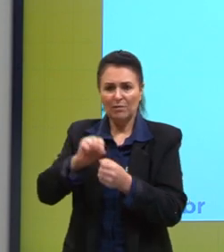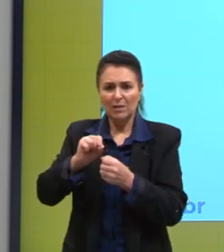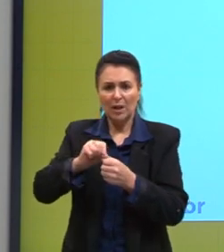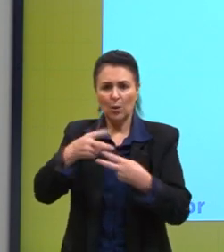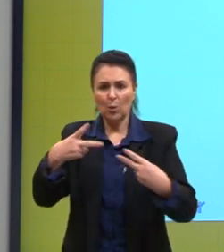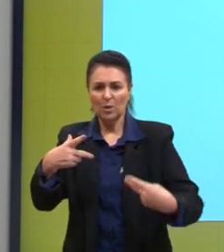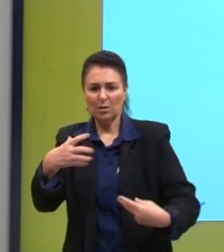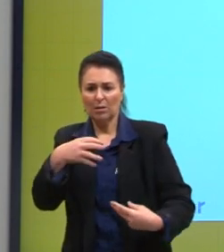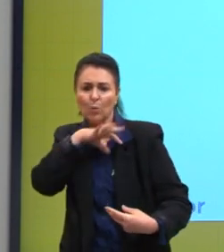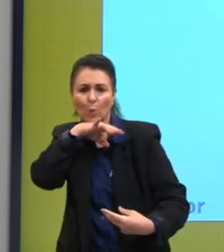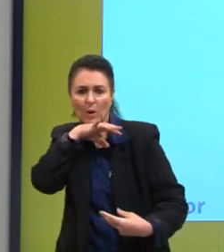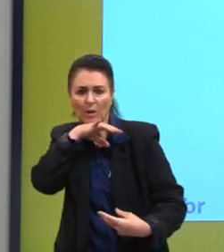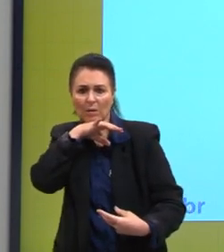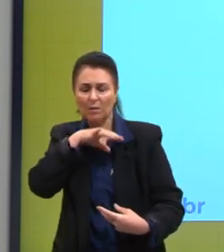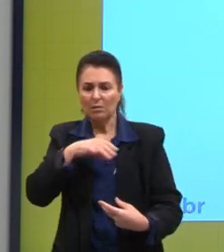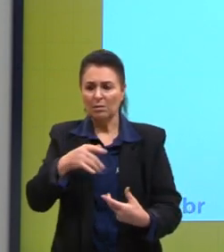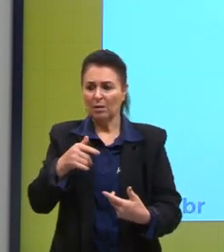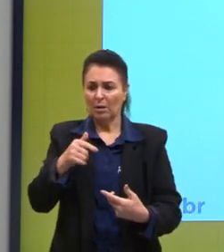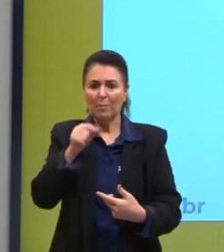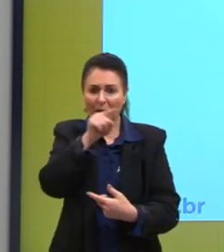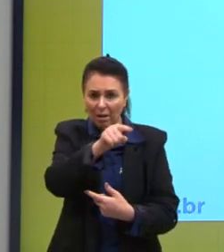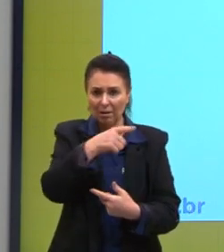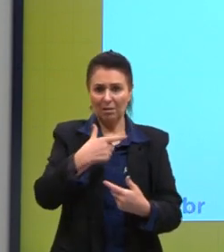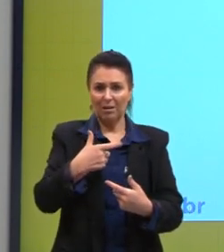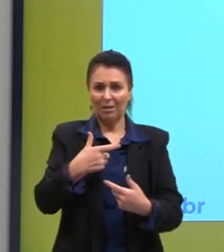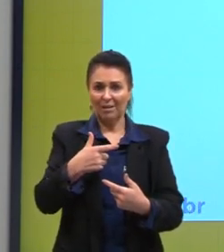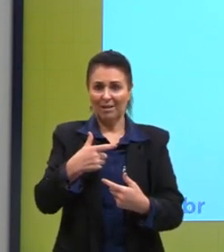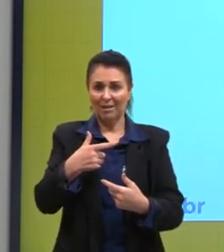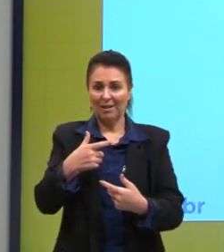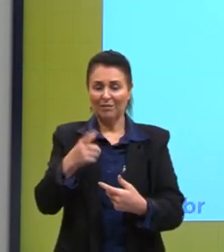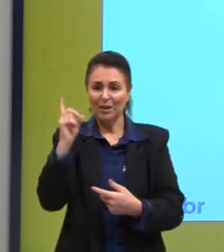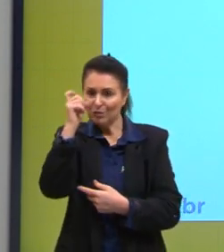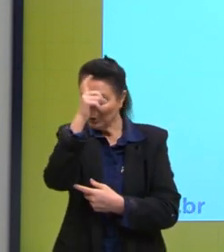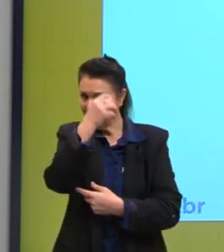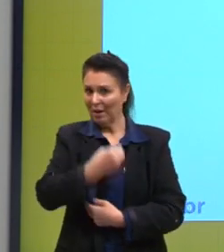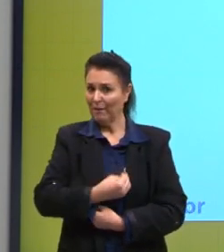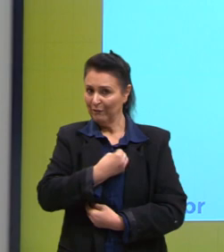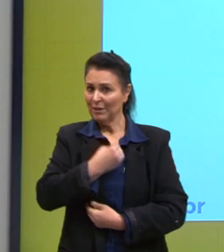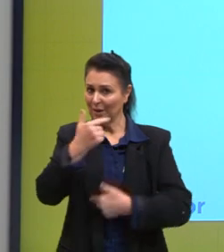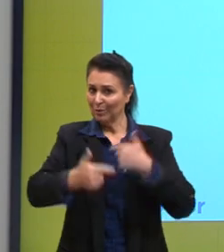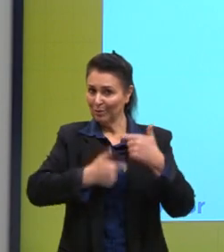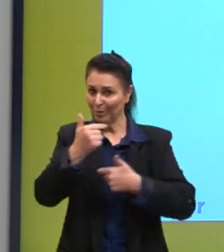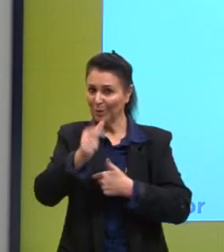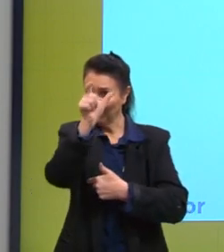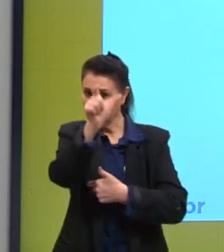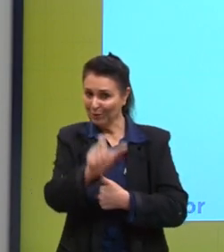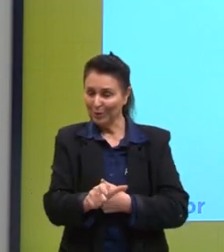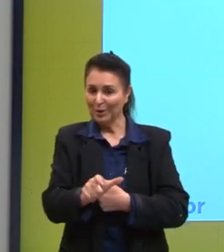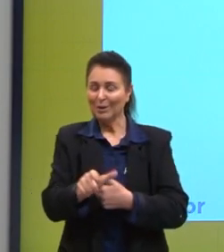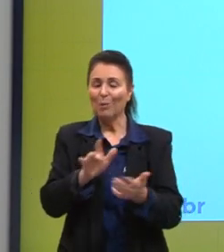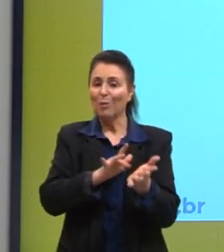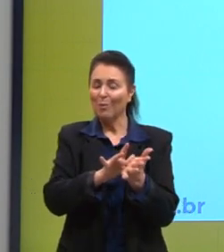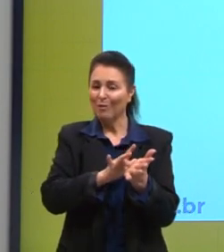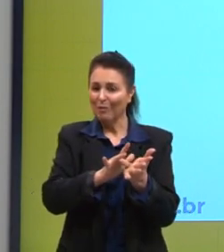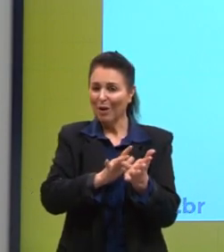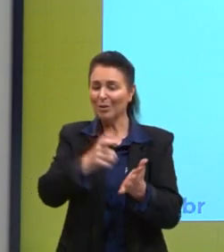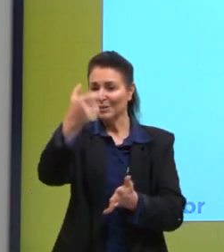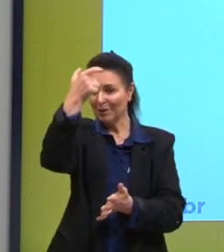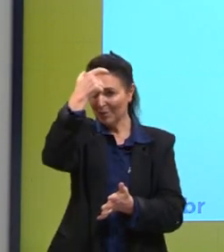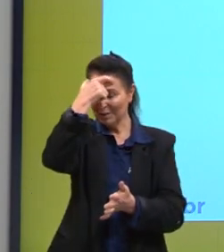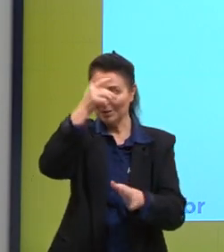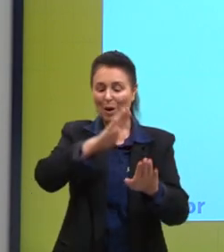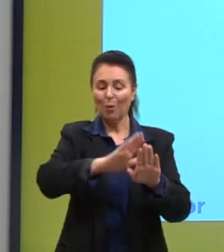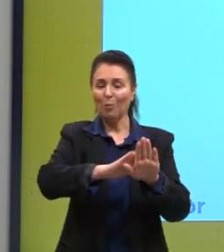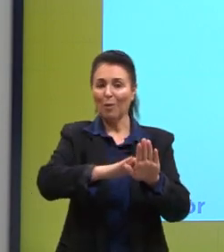dificultar a vida do trabalhador. Então essa seria uma falsa consciência, uma ideologia que